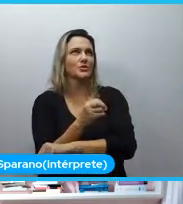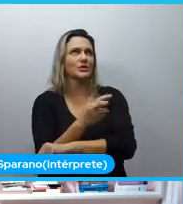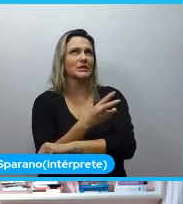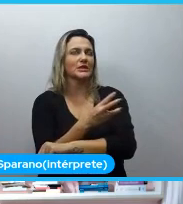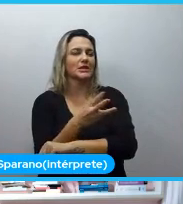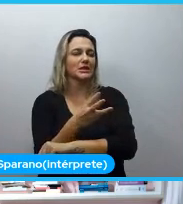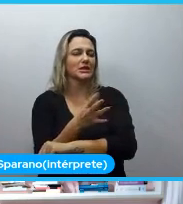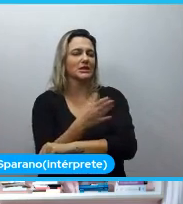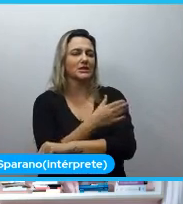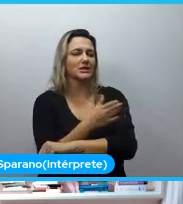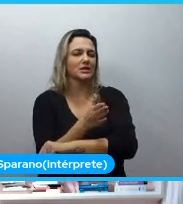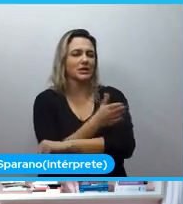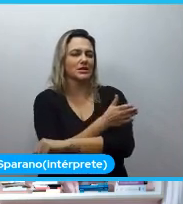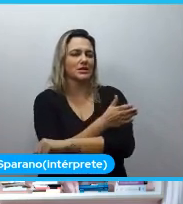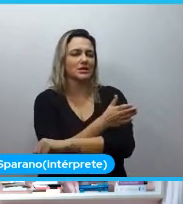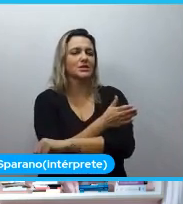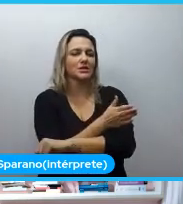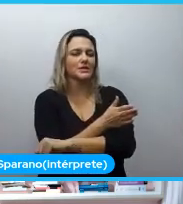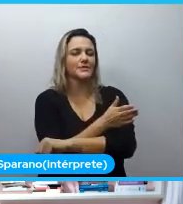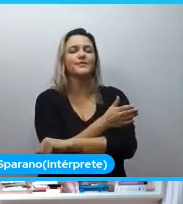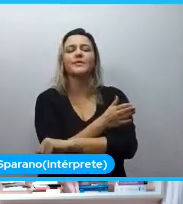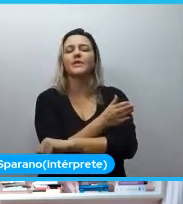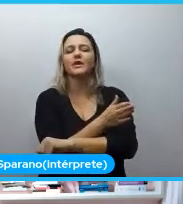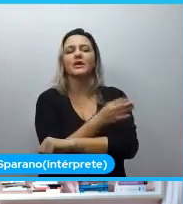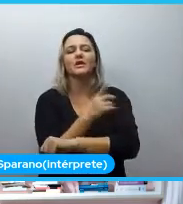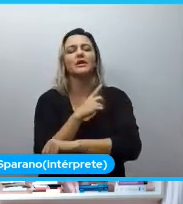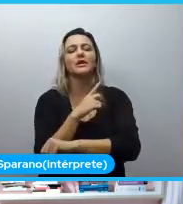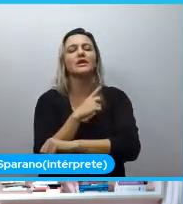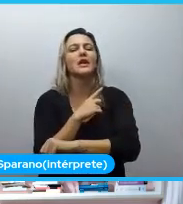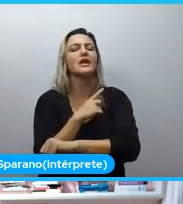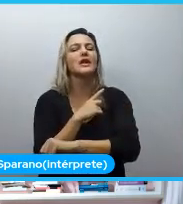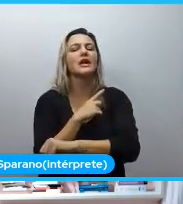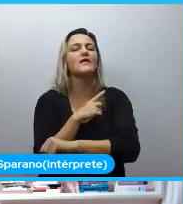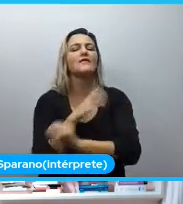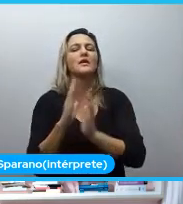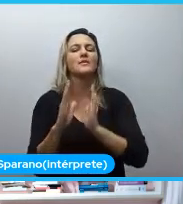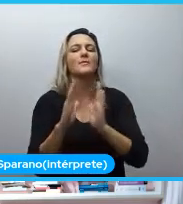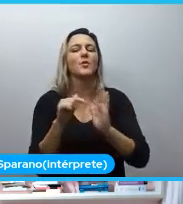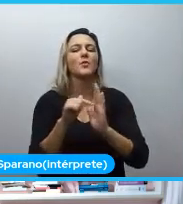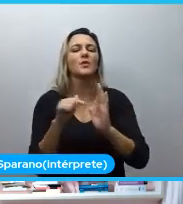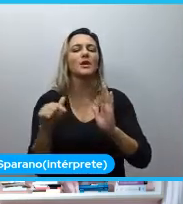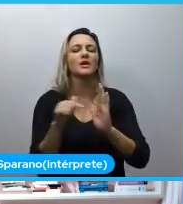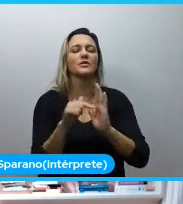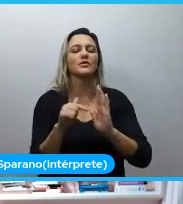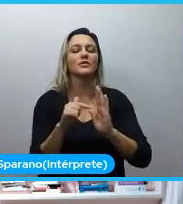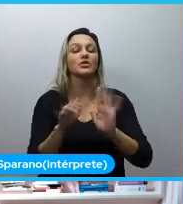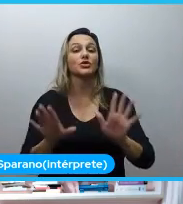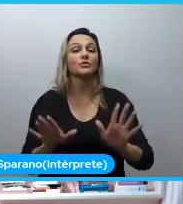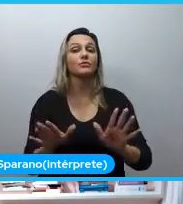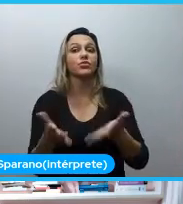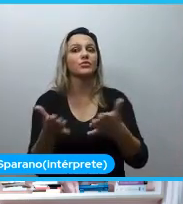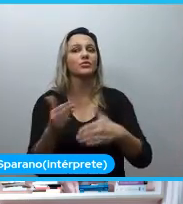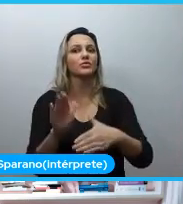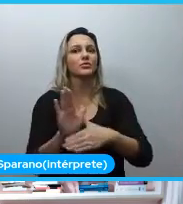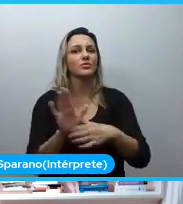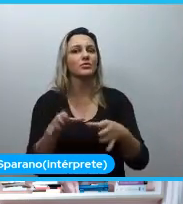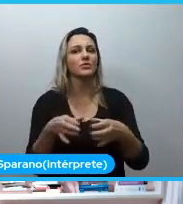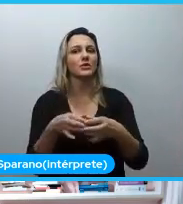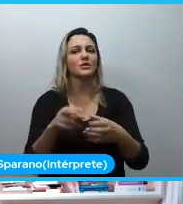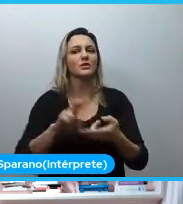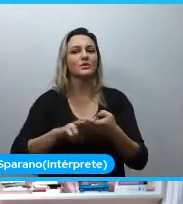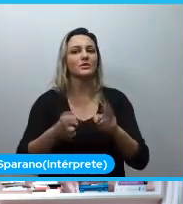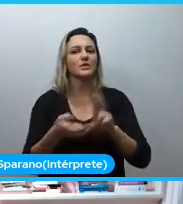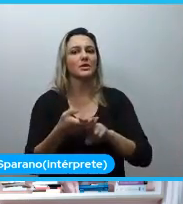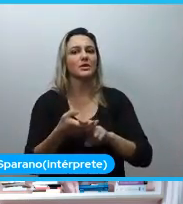Foi quando a gente estava em um momento de contribuir muito com a comunidade Python. A gente tem uma comunidade chamada Pote